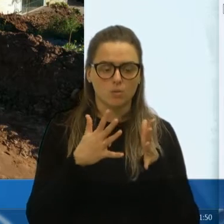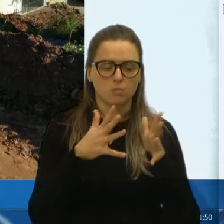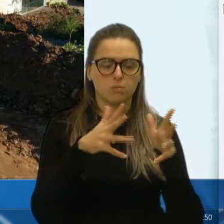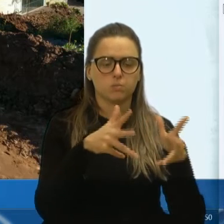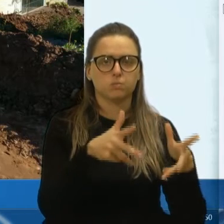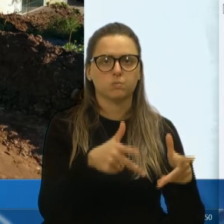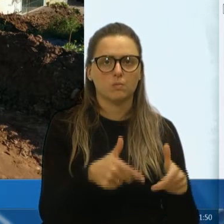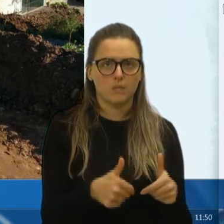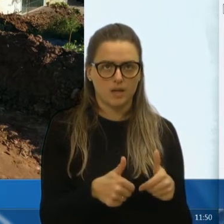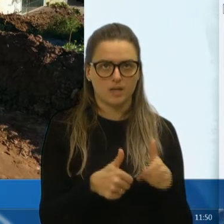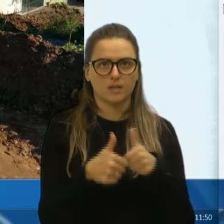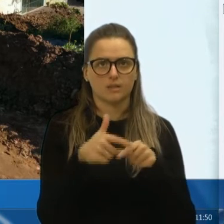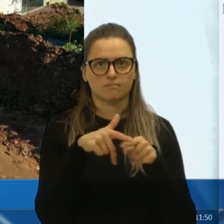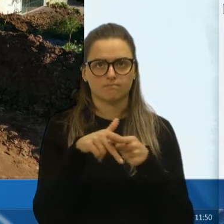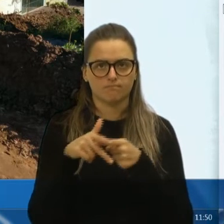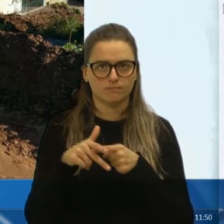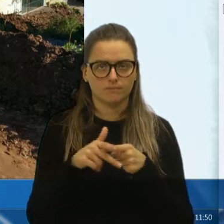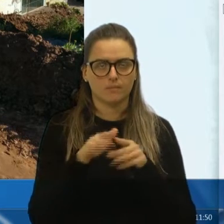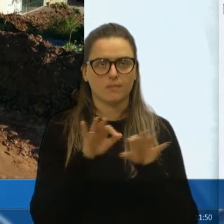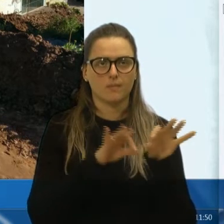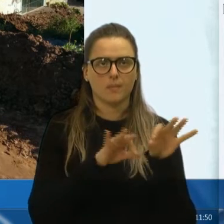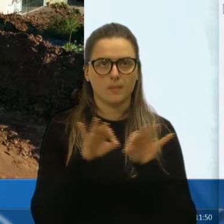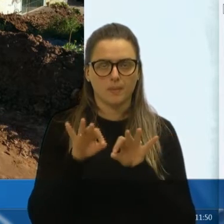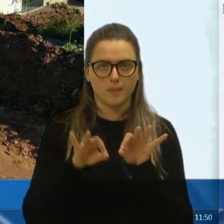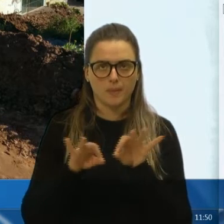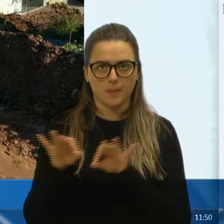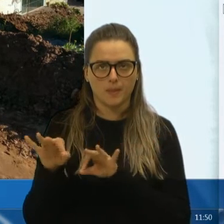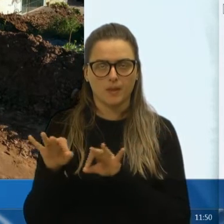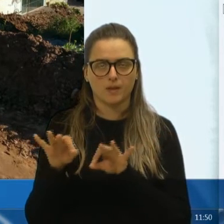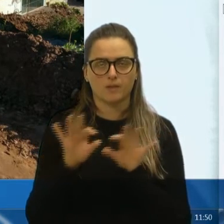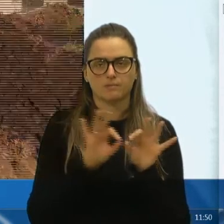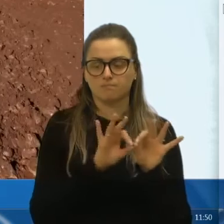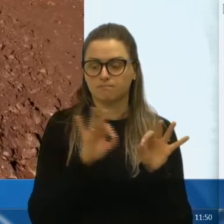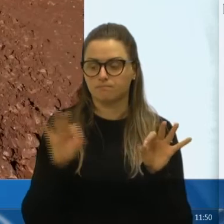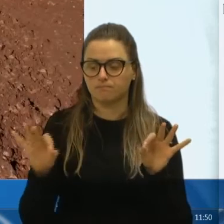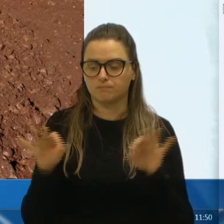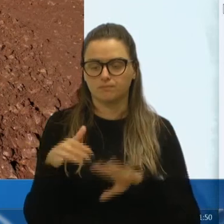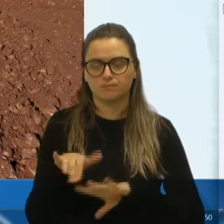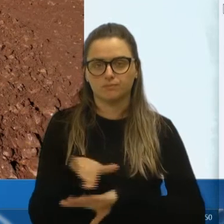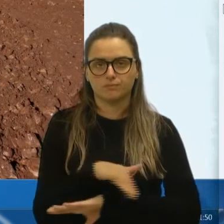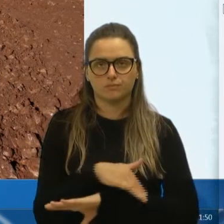percebam, que já tinha as máquinas trabalhando, nesse trecho,